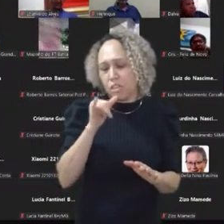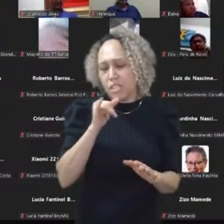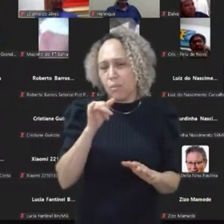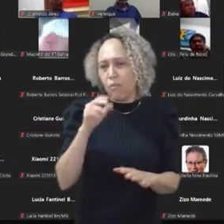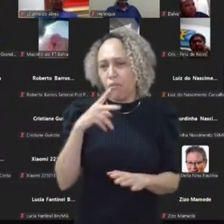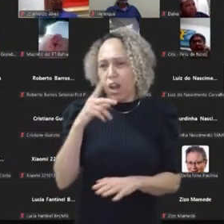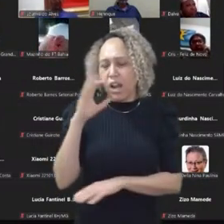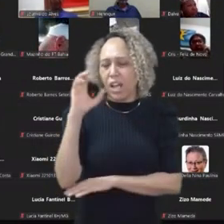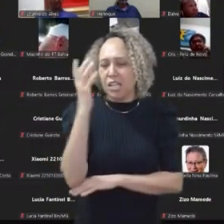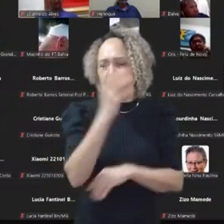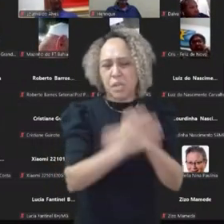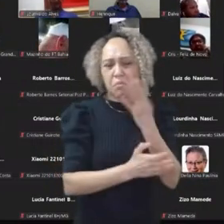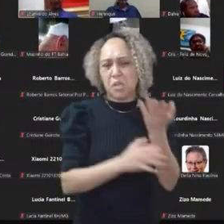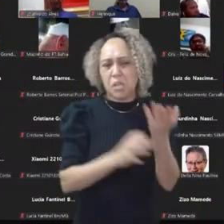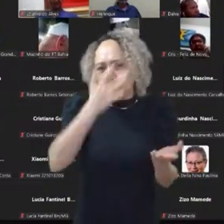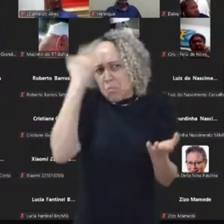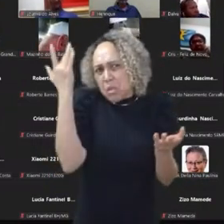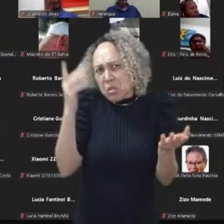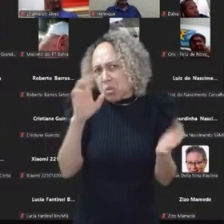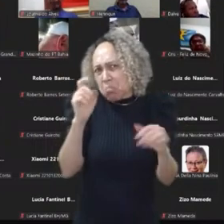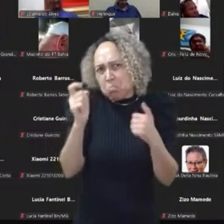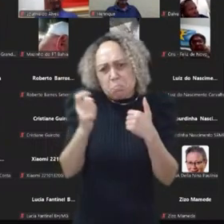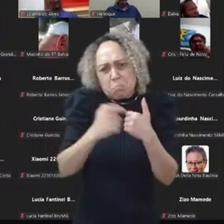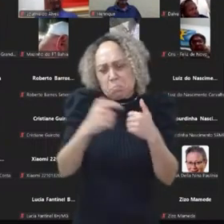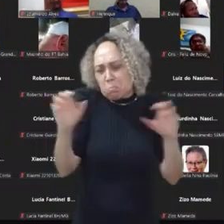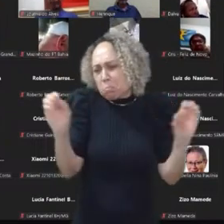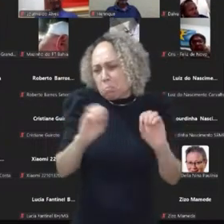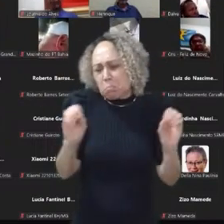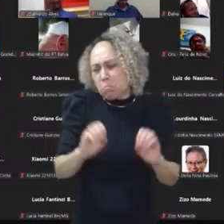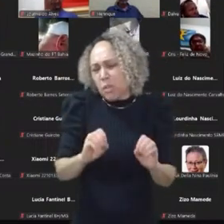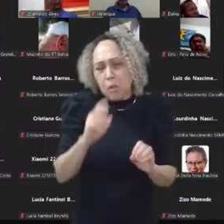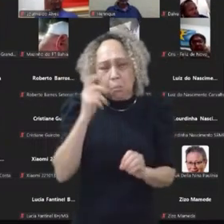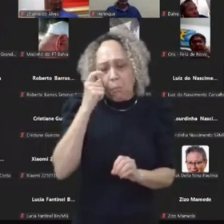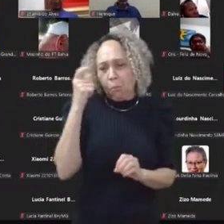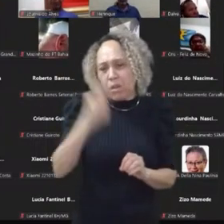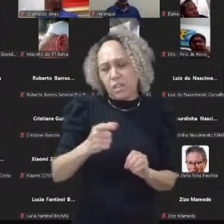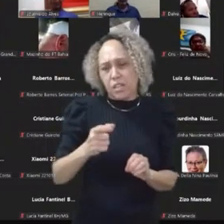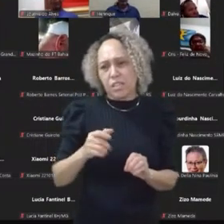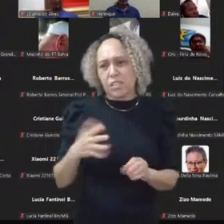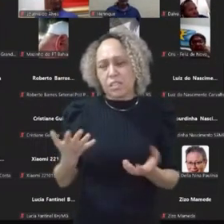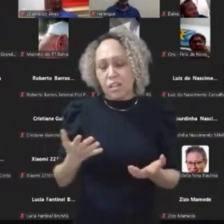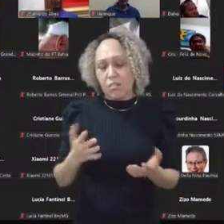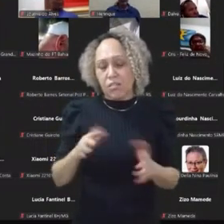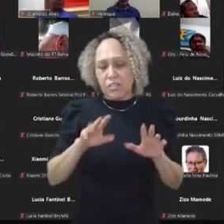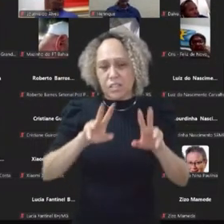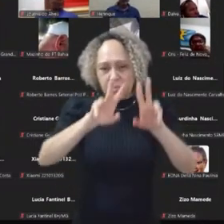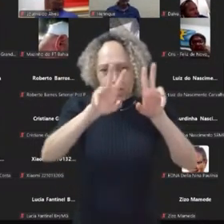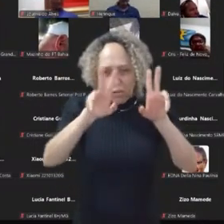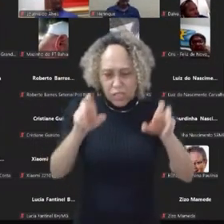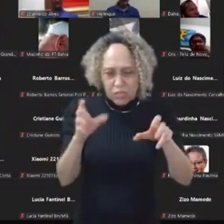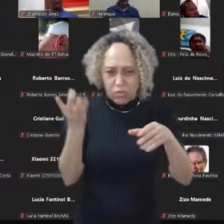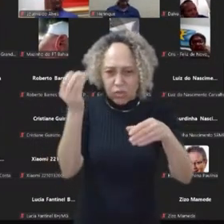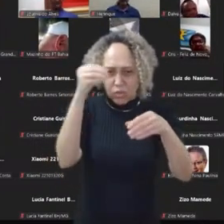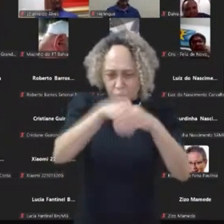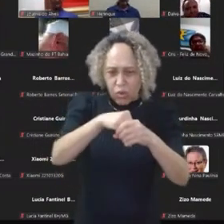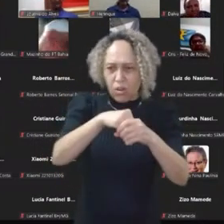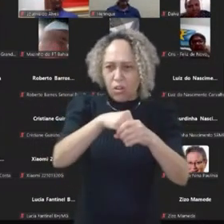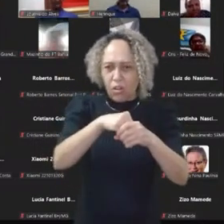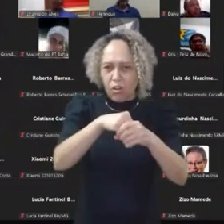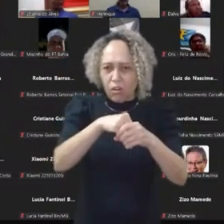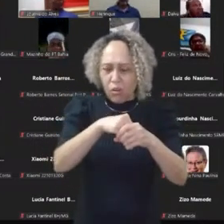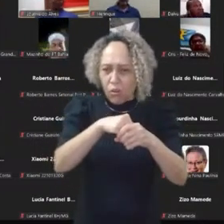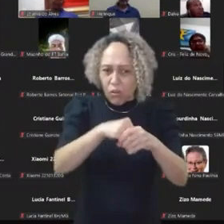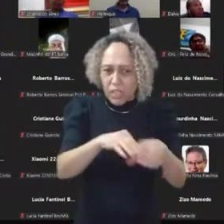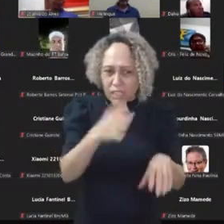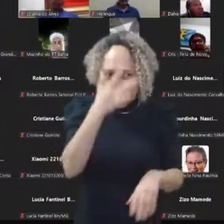clicar, ninguém vai ver a mensagem que eu quero falar. então eu coloco alguma coisa que eu sei que muita gente quer ver, as pessoas veem aquilo, eu entrego